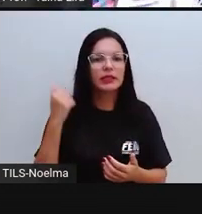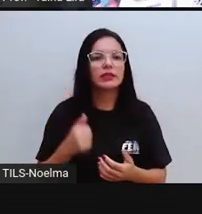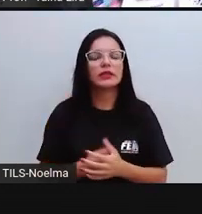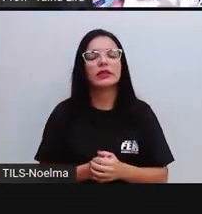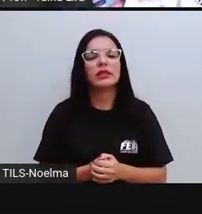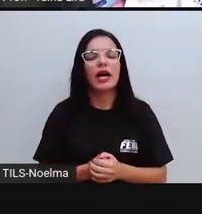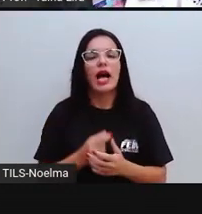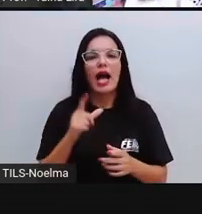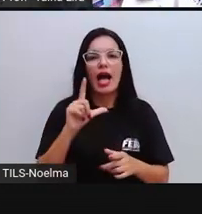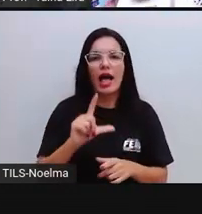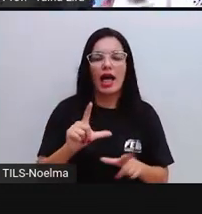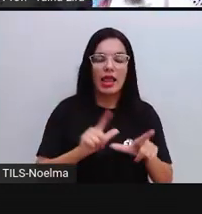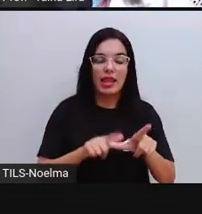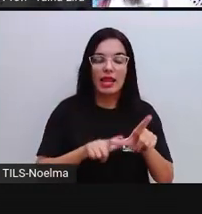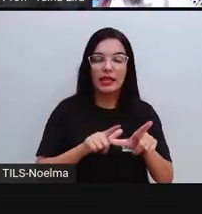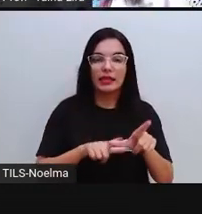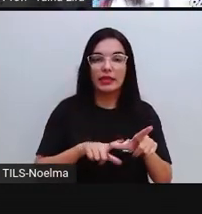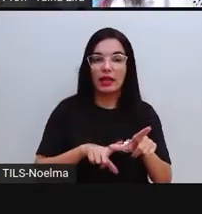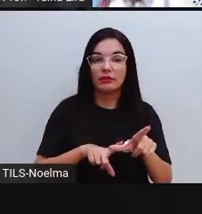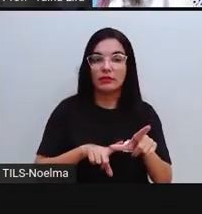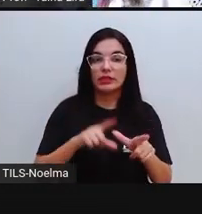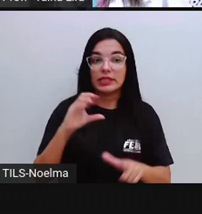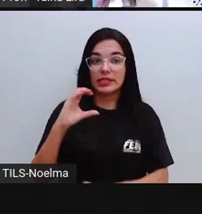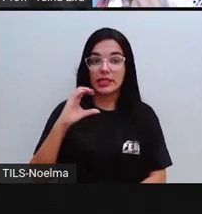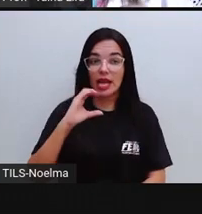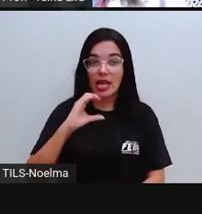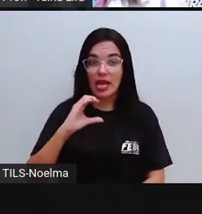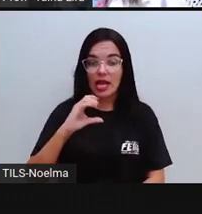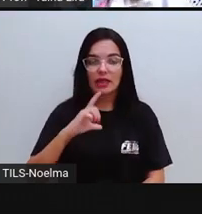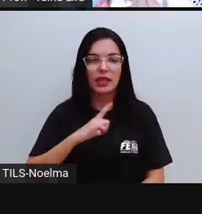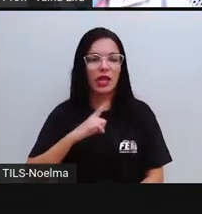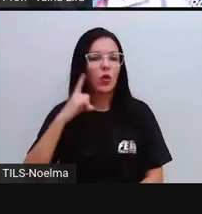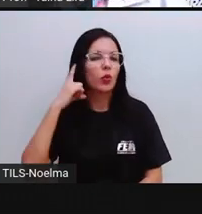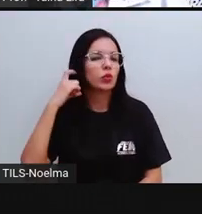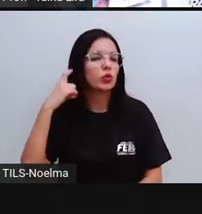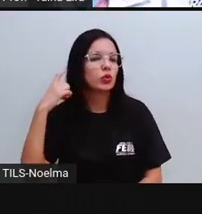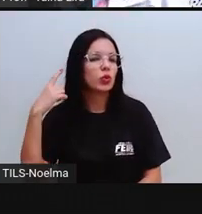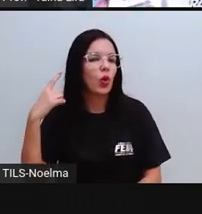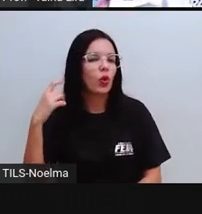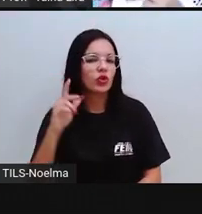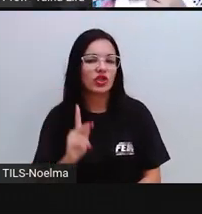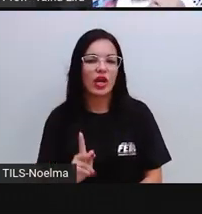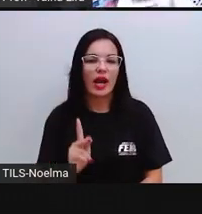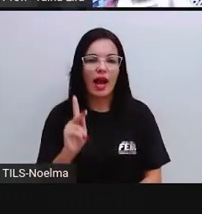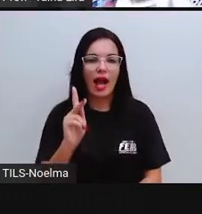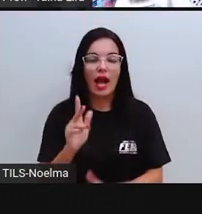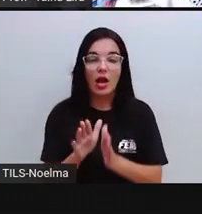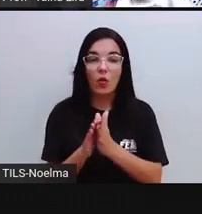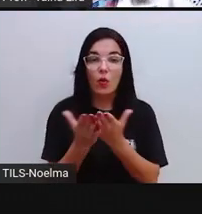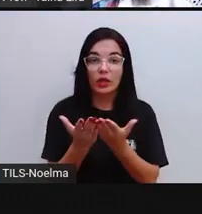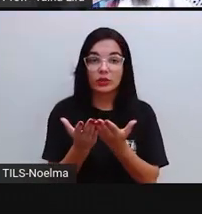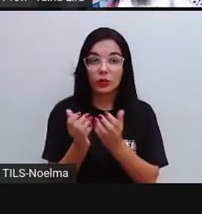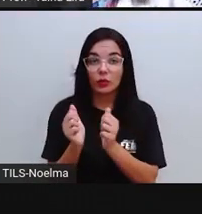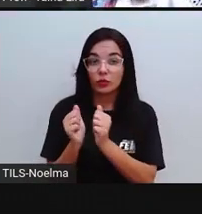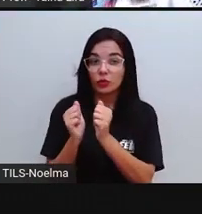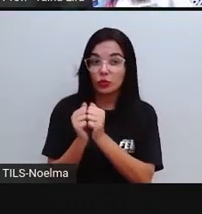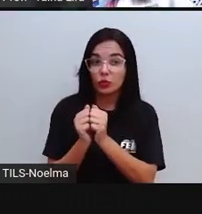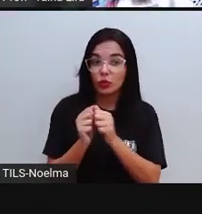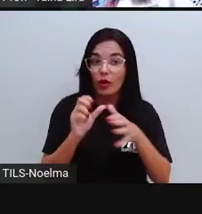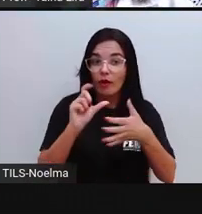a letra C, ela vai ter, né, o som de K quando vier acompanhada aí das vogais A,